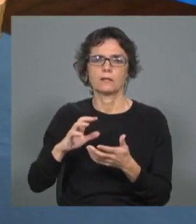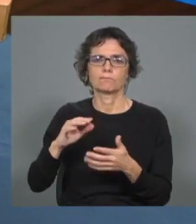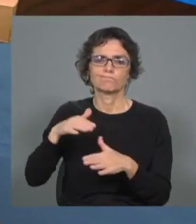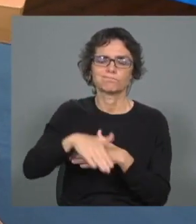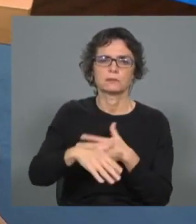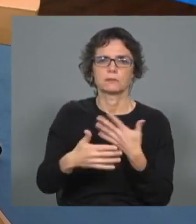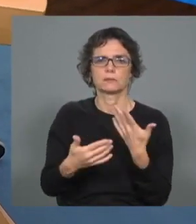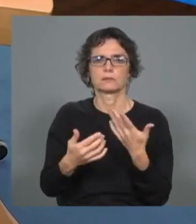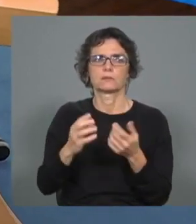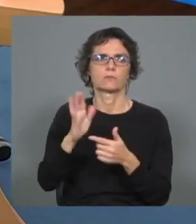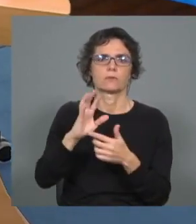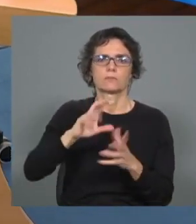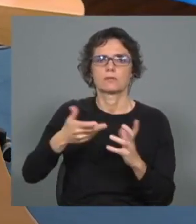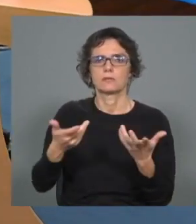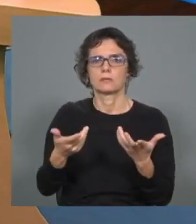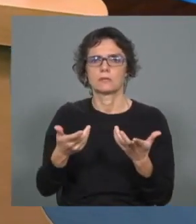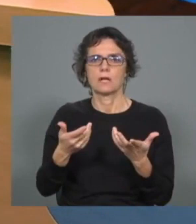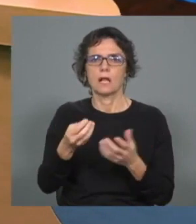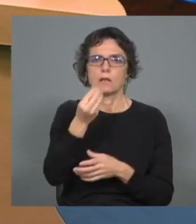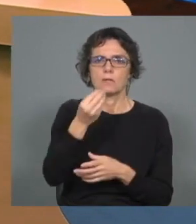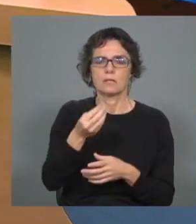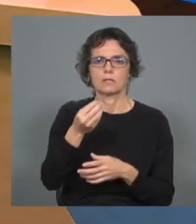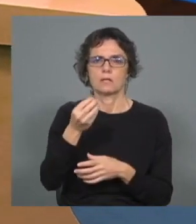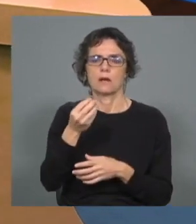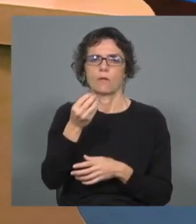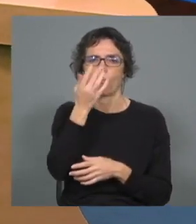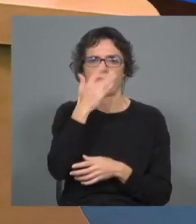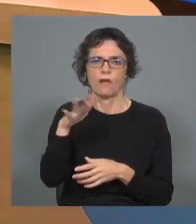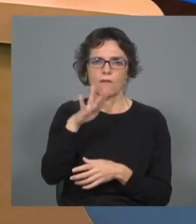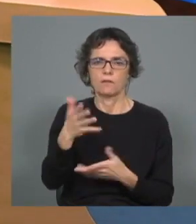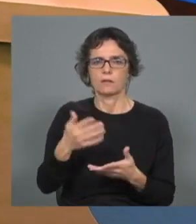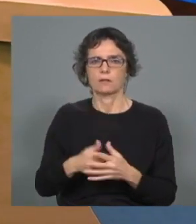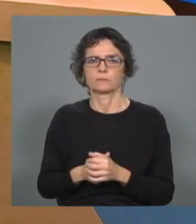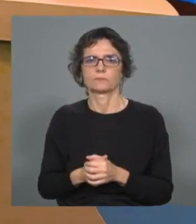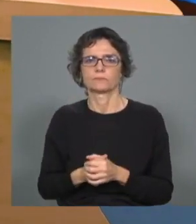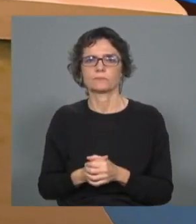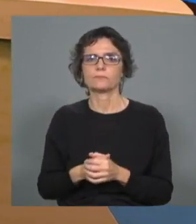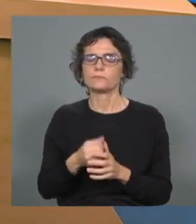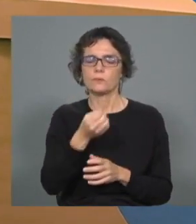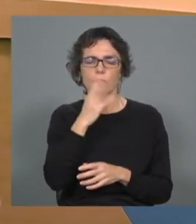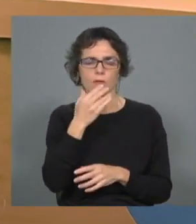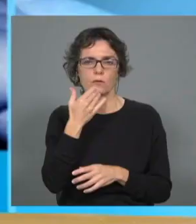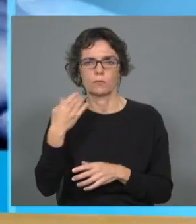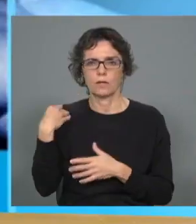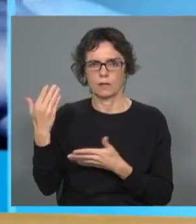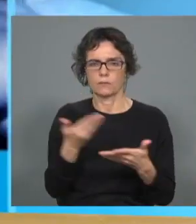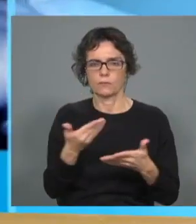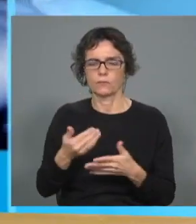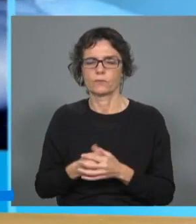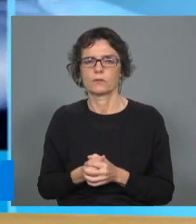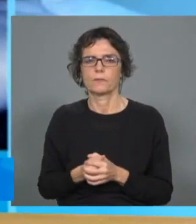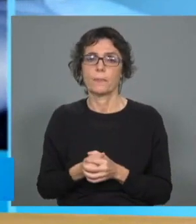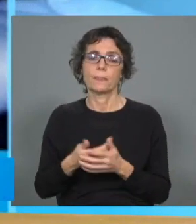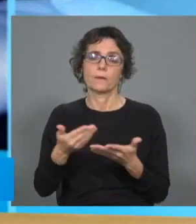há mais pessoas a passar fome por causa da crise ambiental? Sim, muito boa tarde e obrigada pelo convite. Sim, o